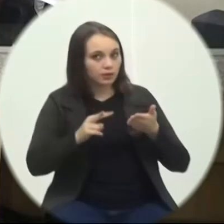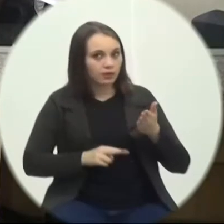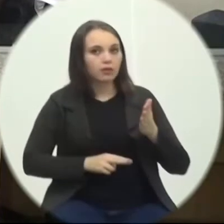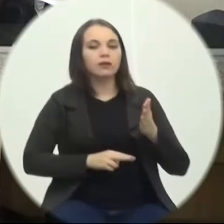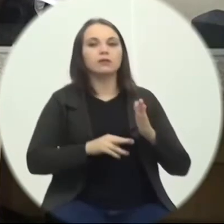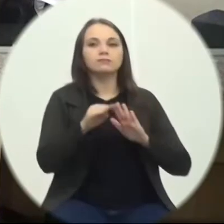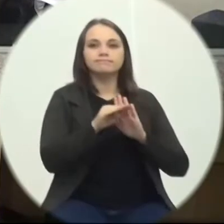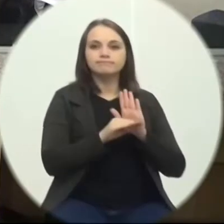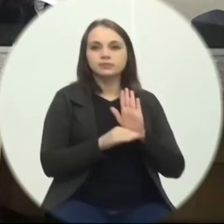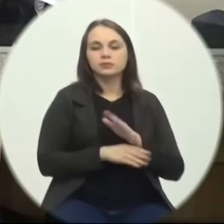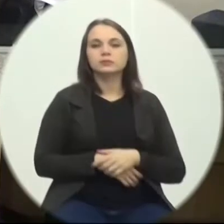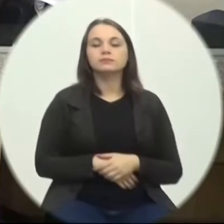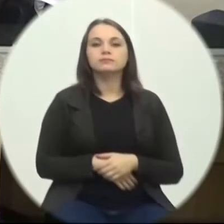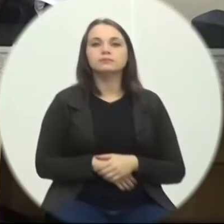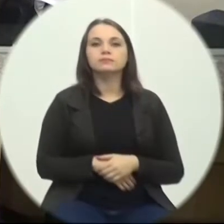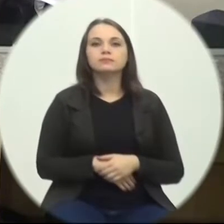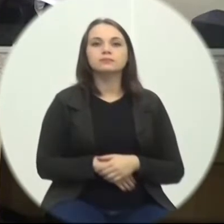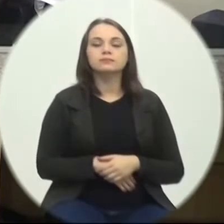matérias